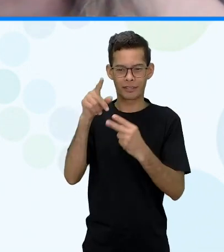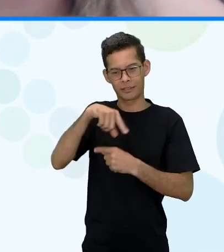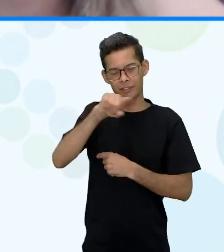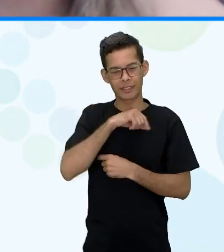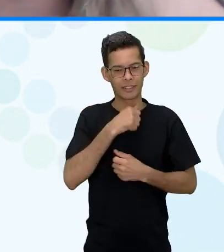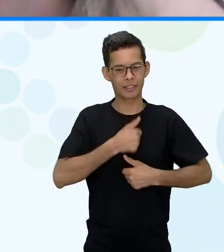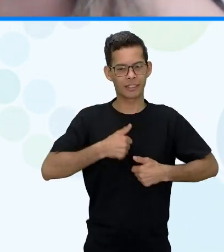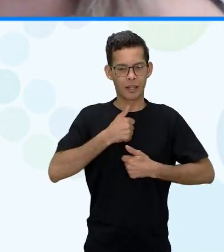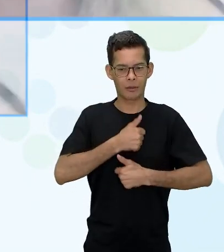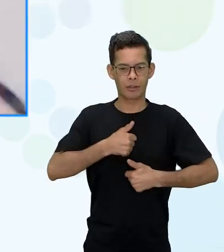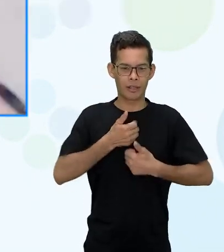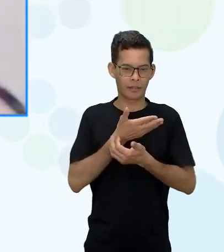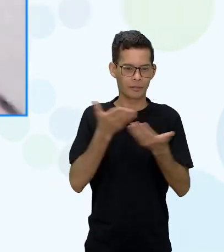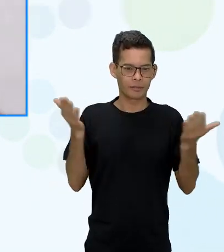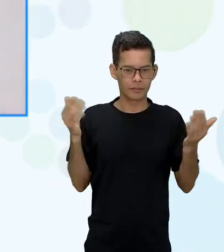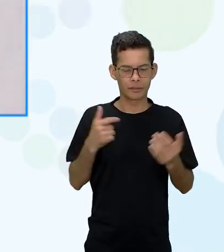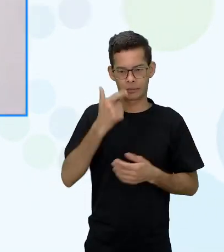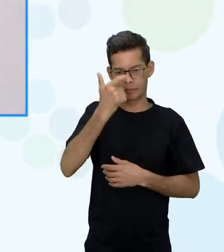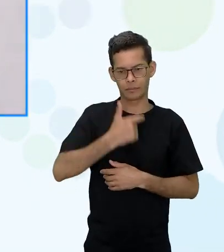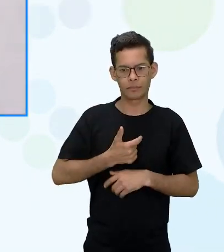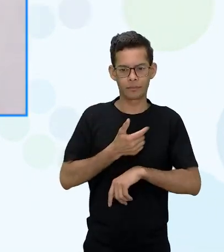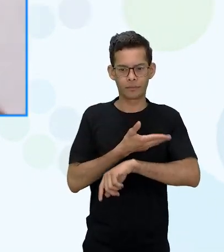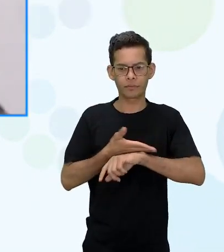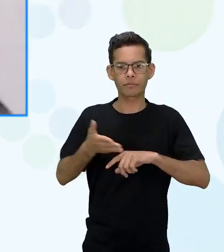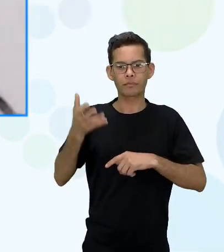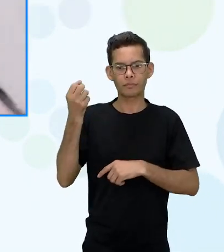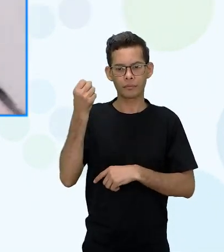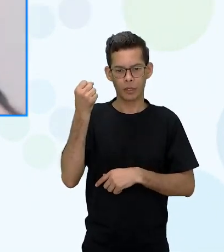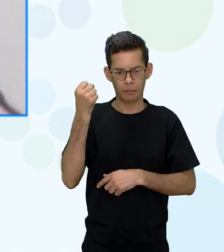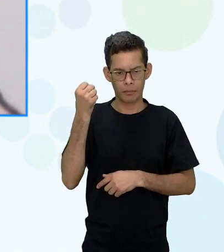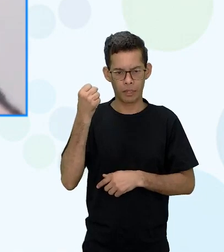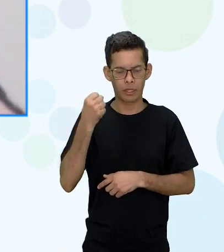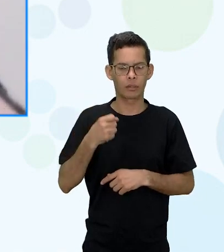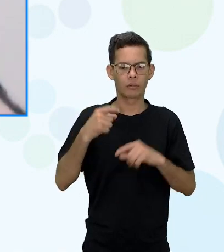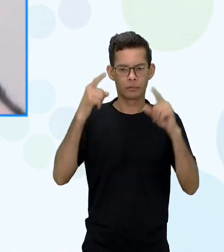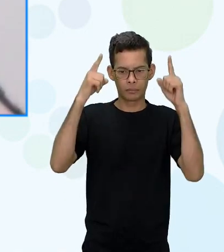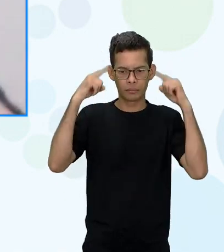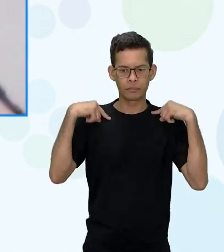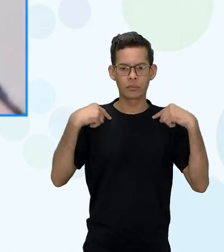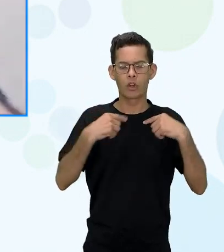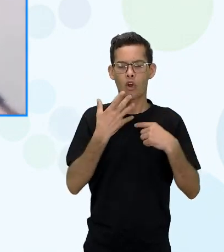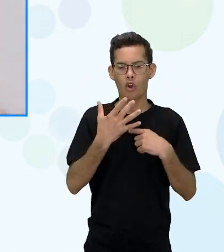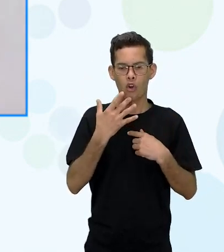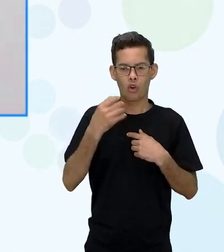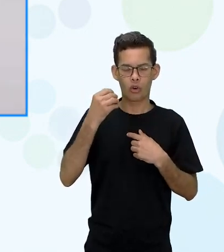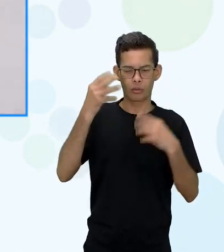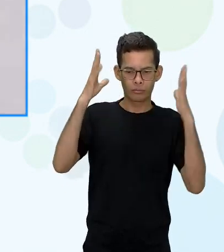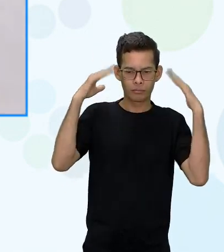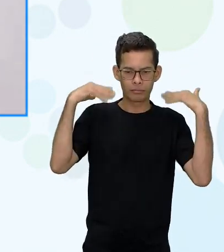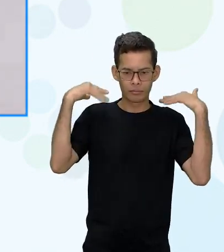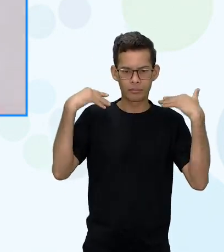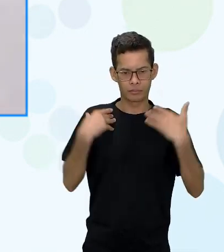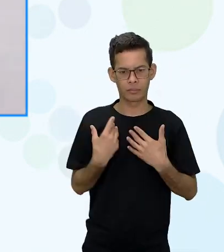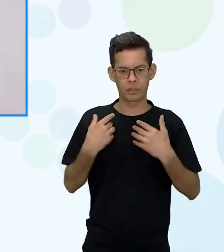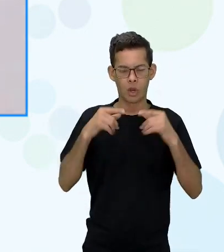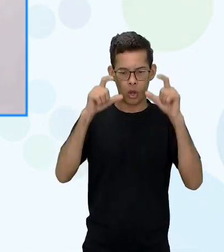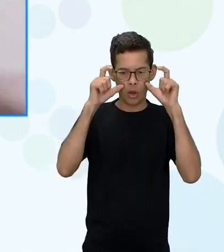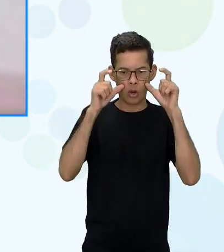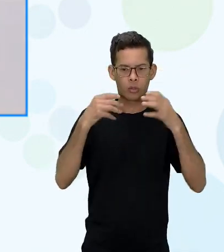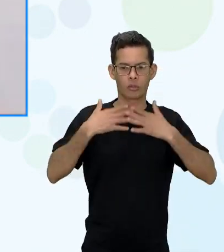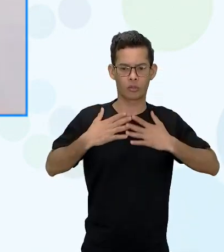Saudades. Eu sou uma mulher branca, com cabelo com luzes, estou de óculos, estou com uma blusinha